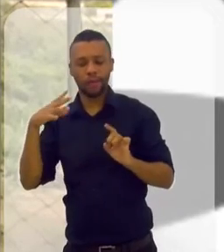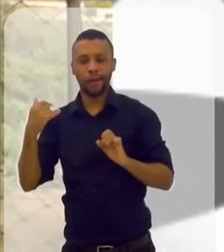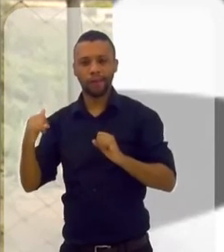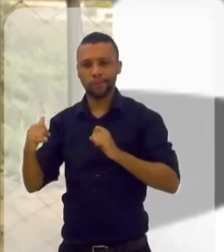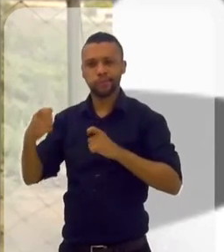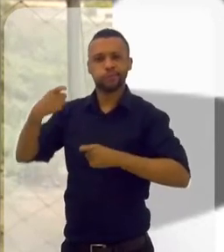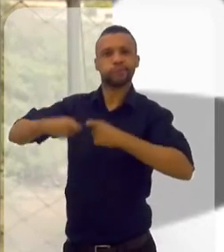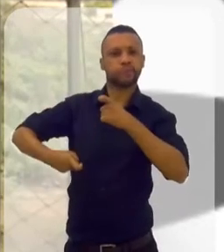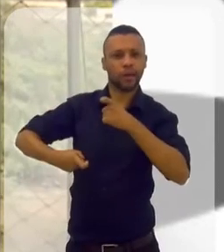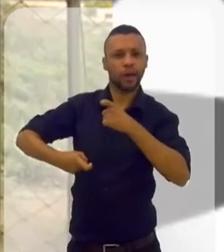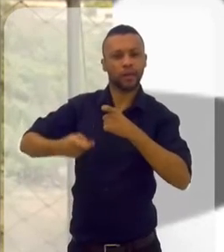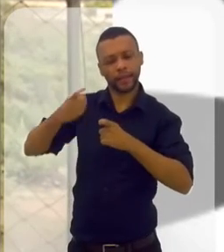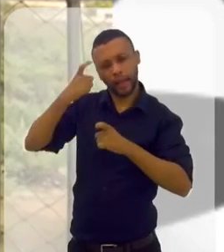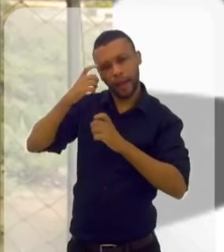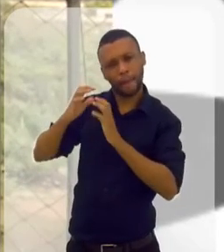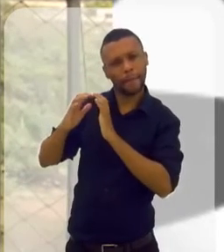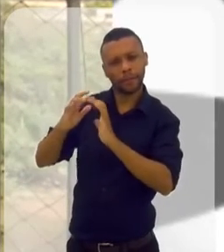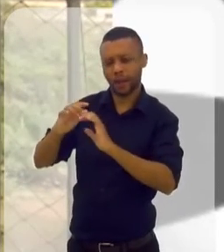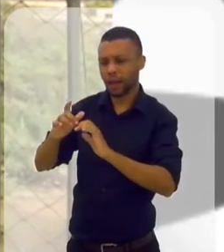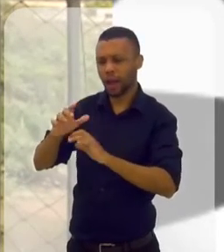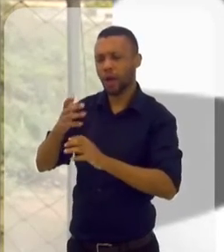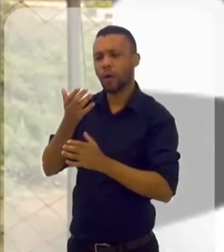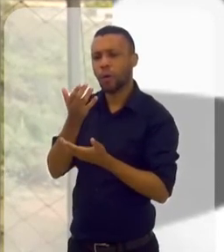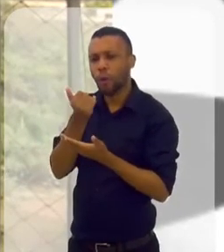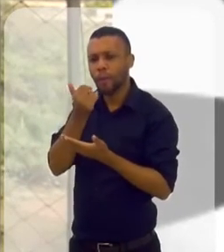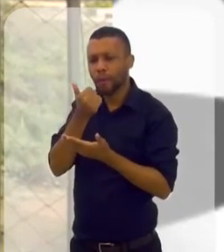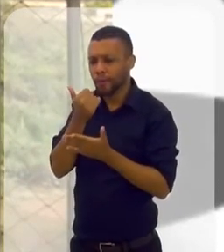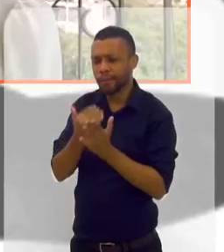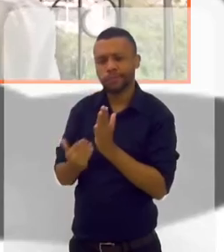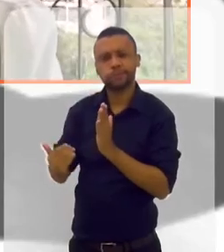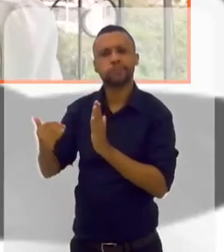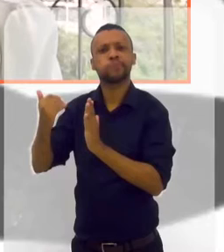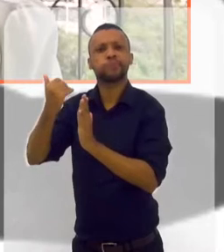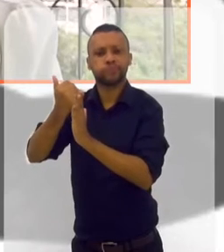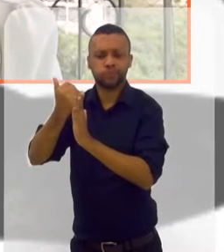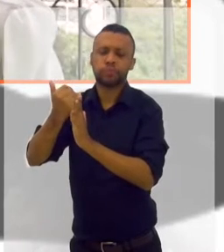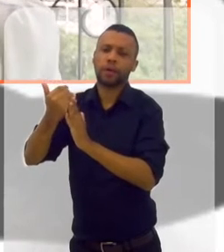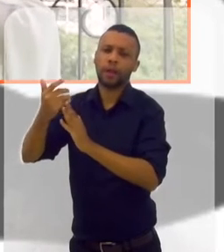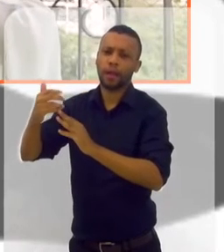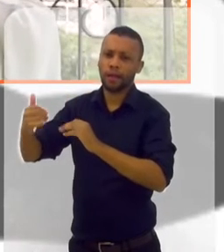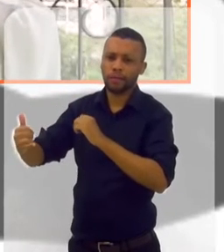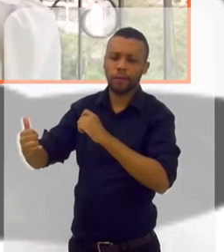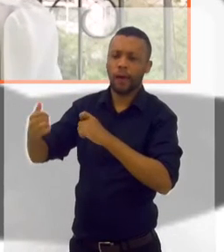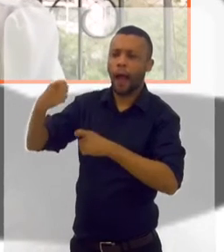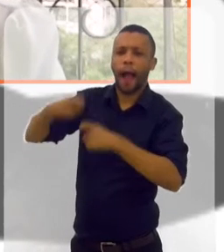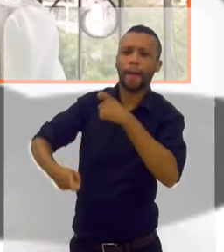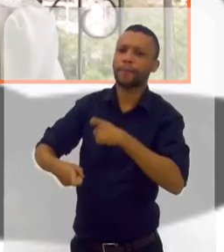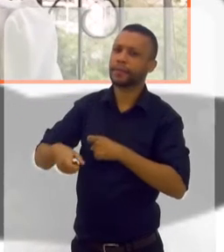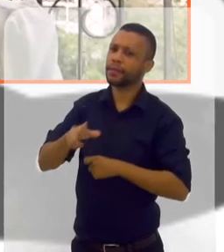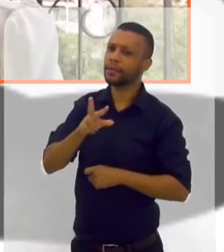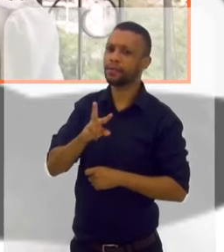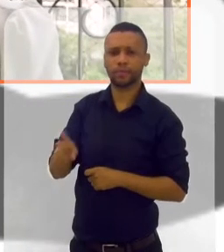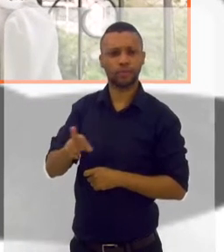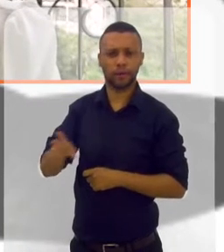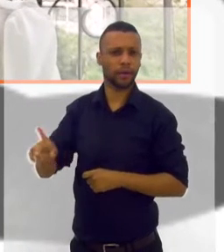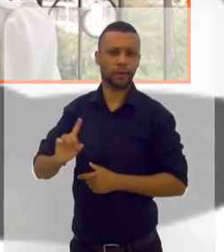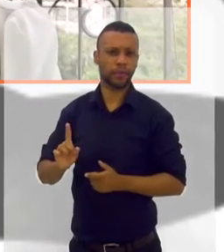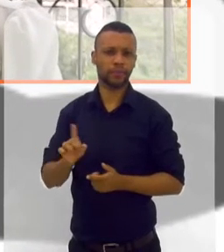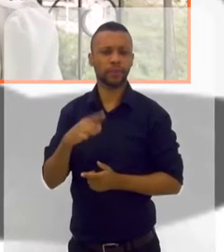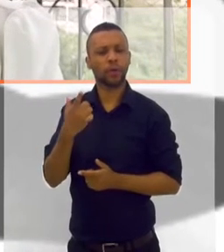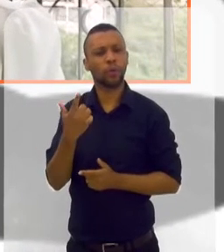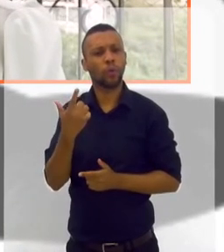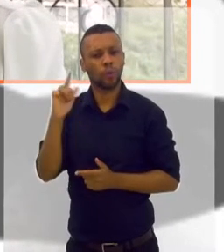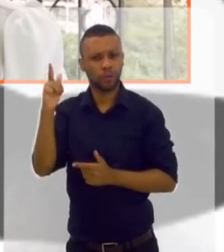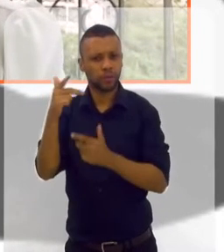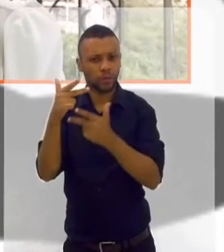mente faz com que ela engorde, porque ela engordando, ela não será abusada. E escassez assim. Um dos casos que eu atendi, que eu achei que foi